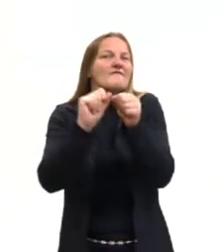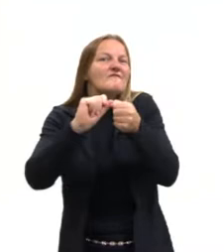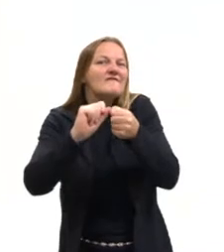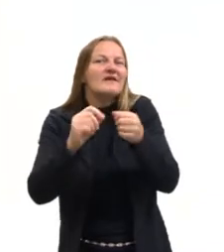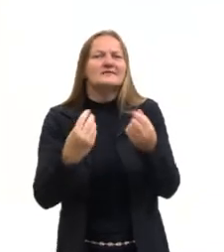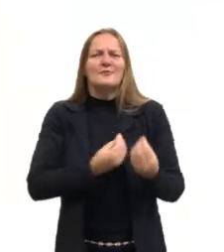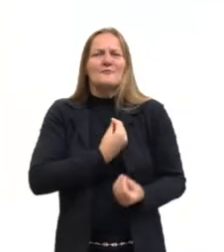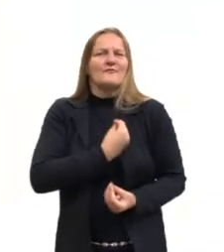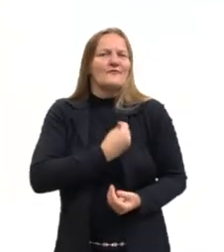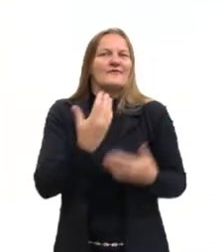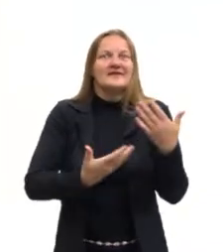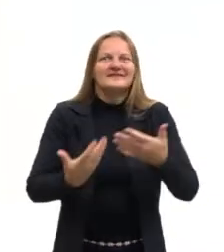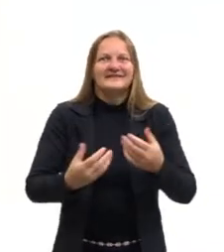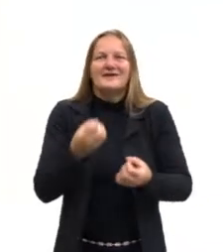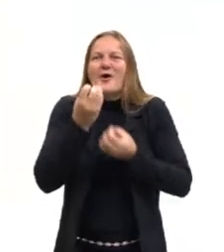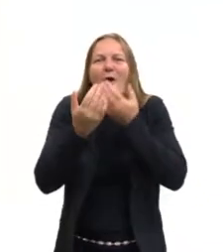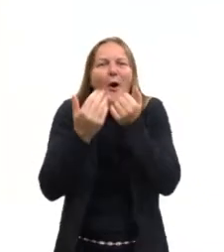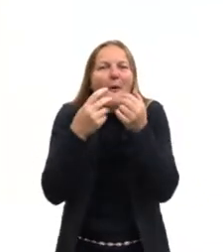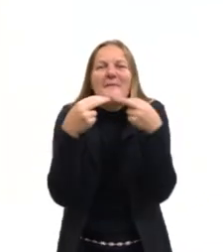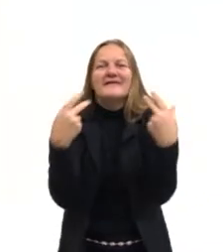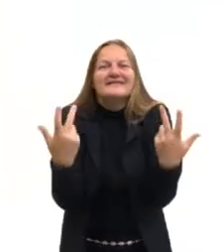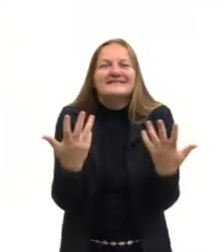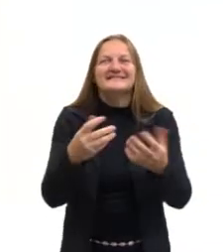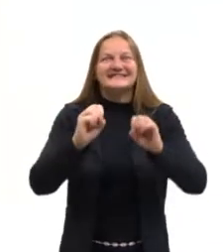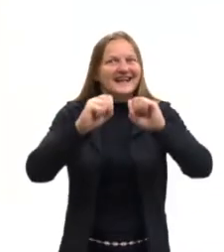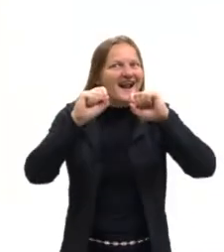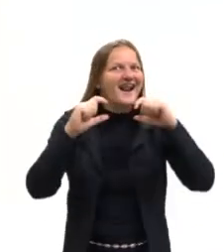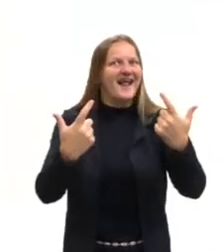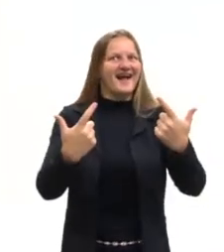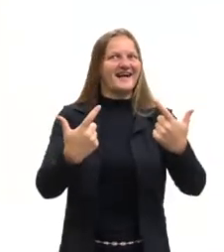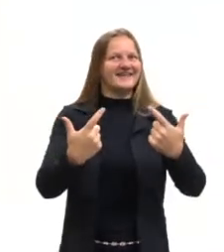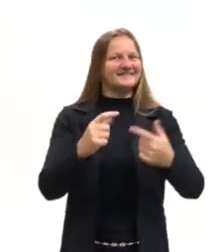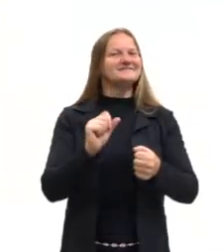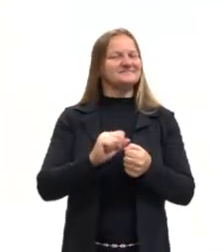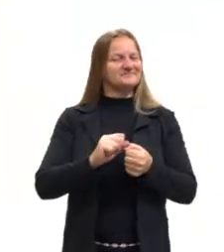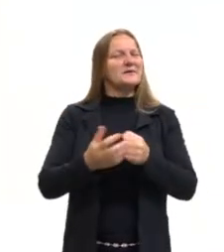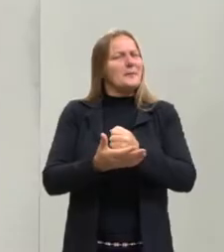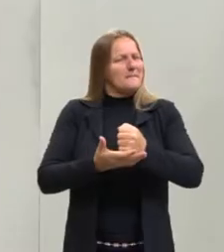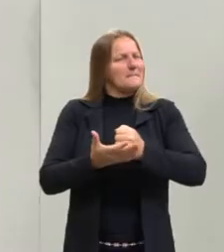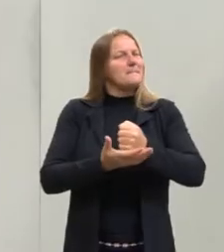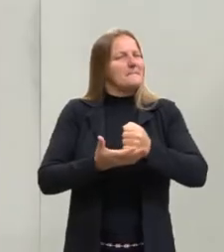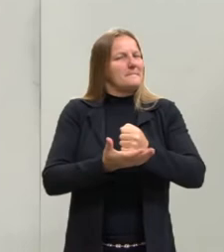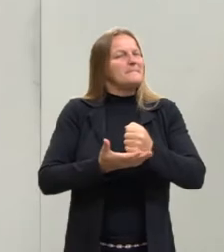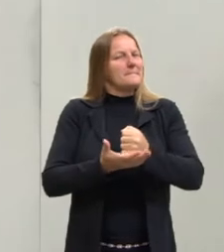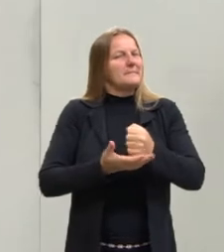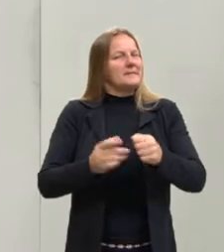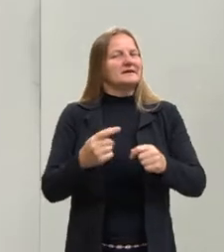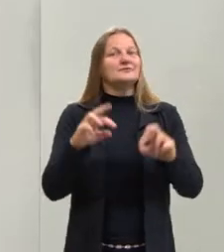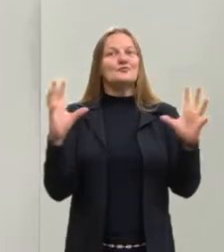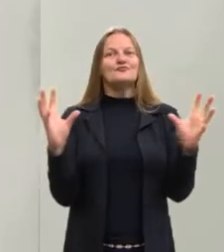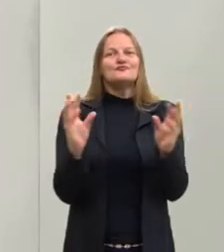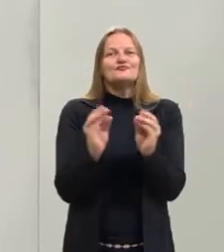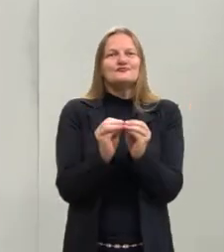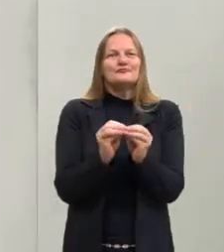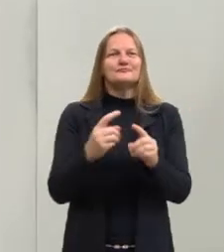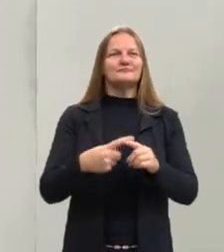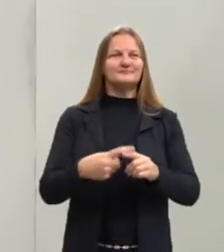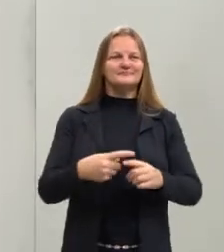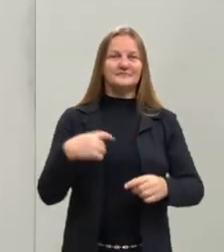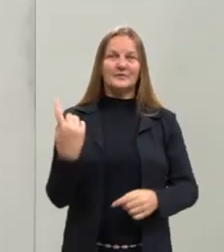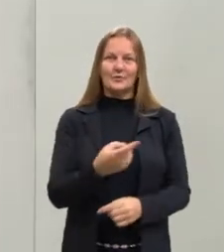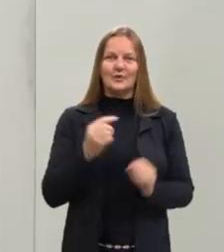como vivem, o que comem. Claro que de forma bem básica, bem resumida e